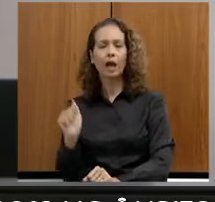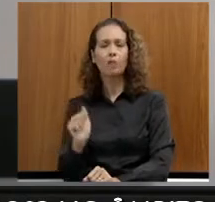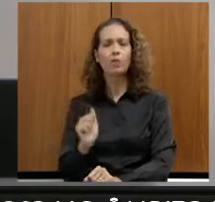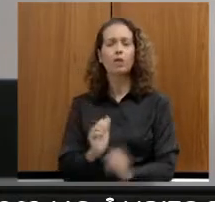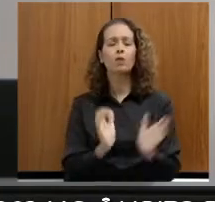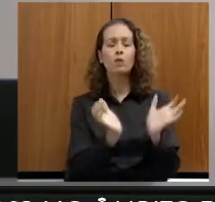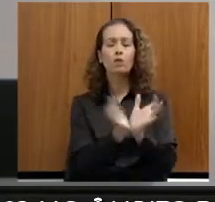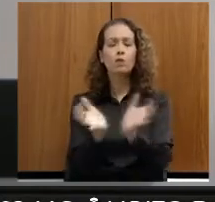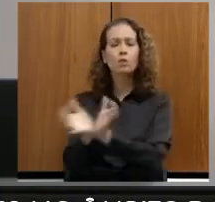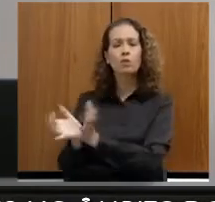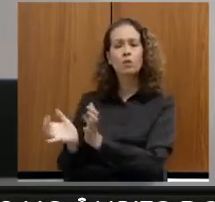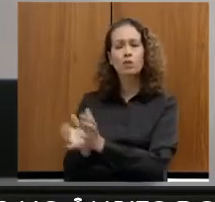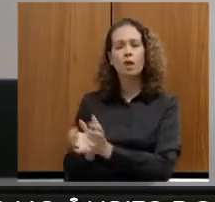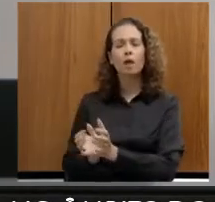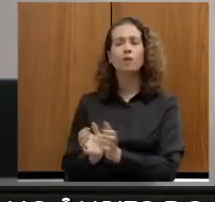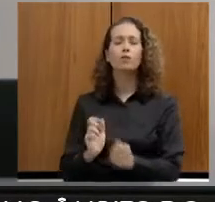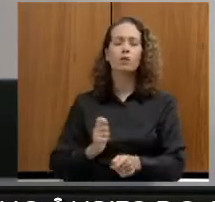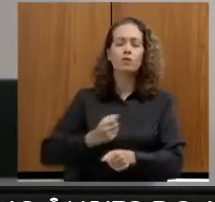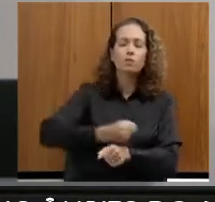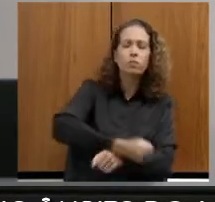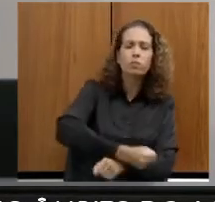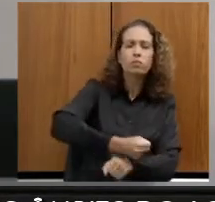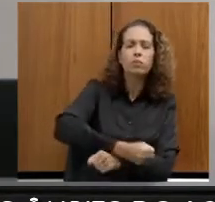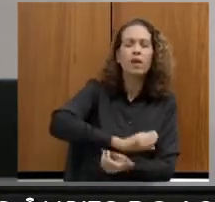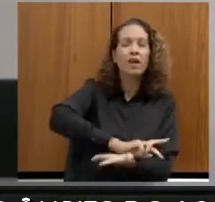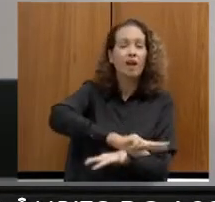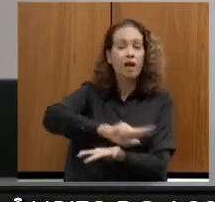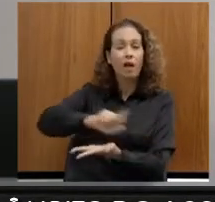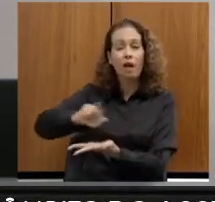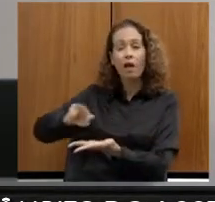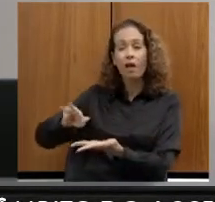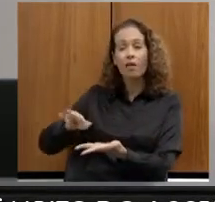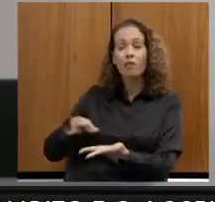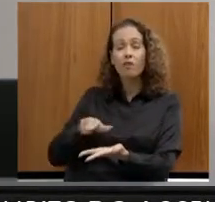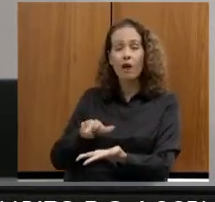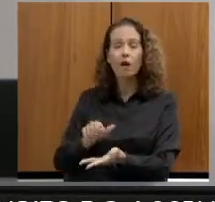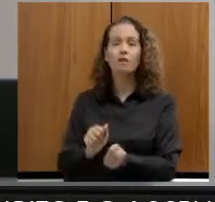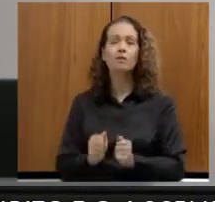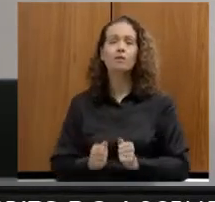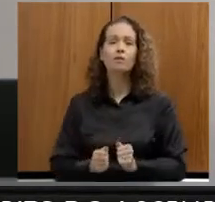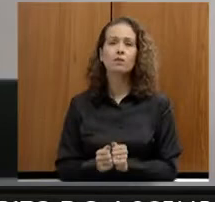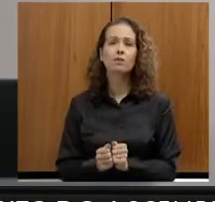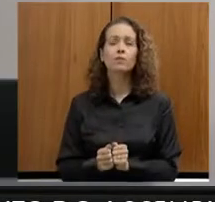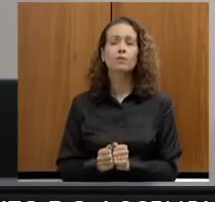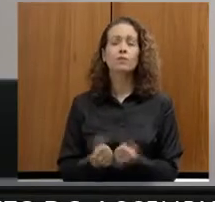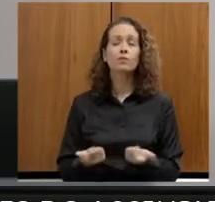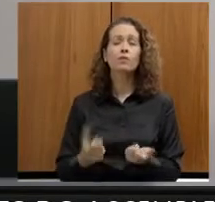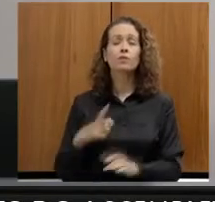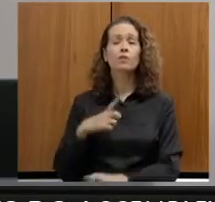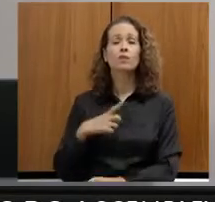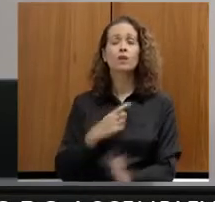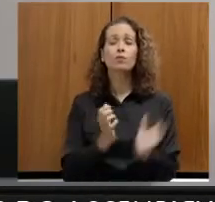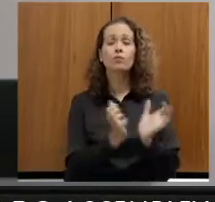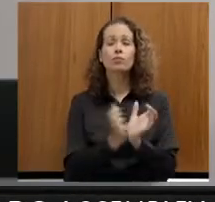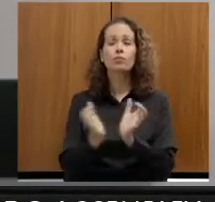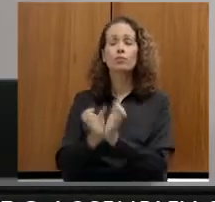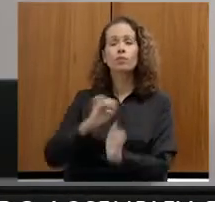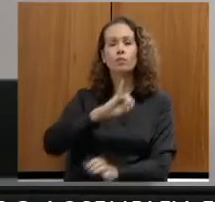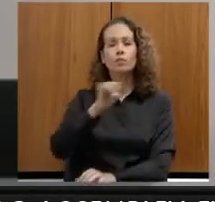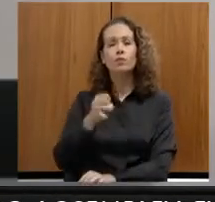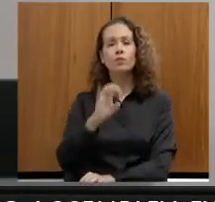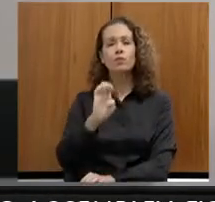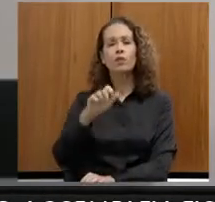Comunidade Quilombola Corral Novo, Comunidade Quilombola Alto de Equitibá, composta pelas comunidades de Equitibá e Bugri,